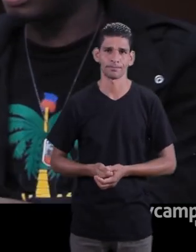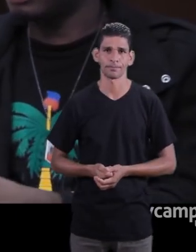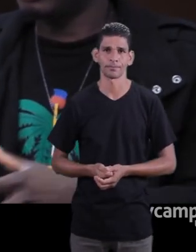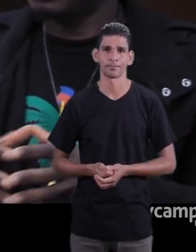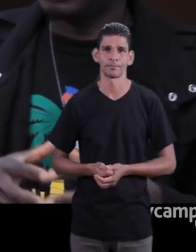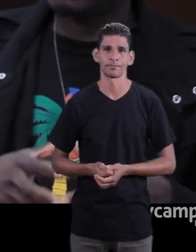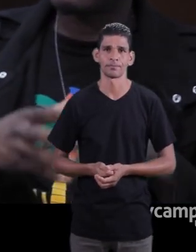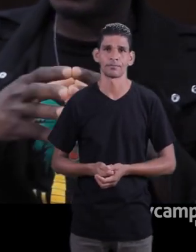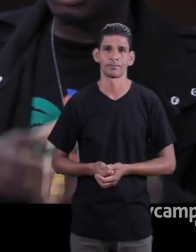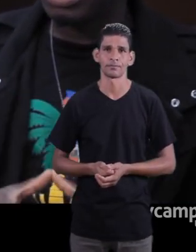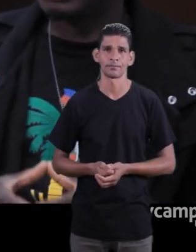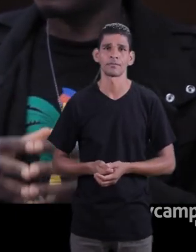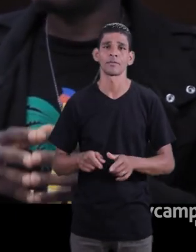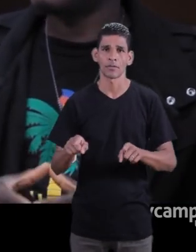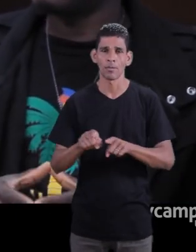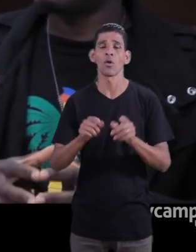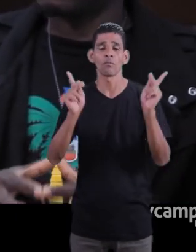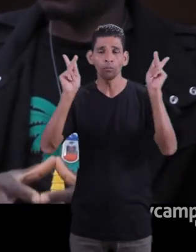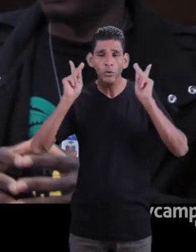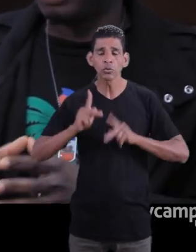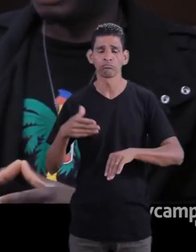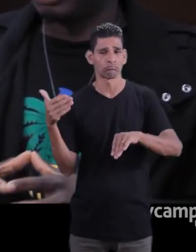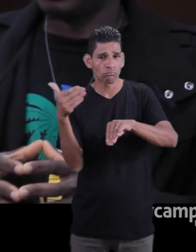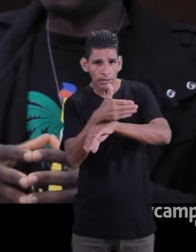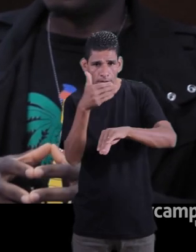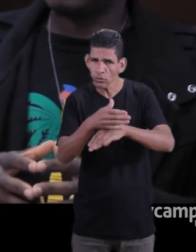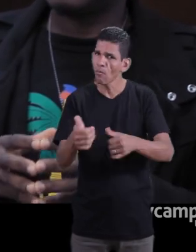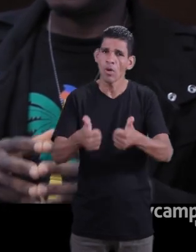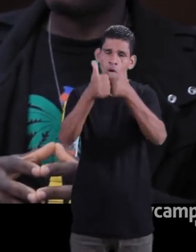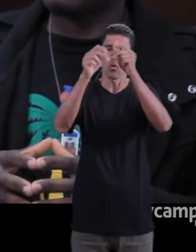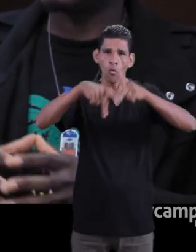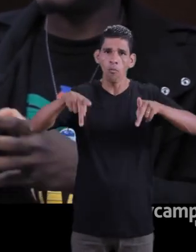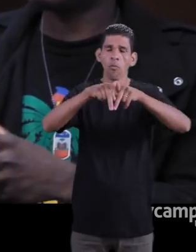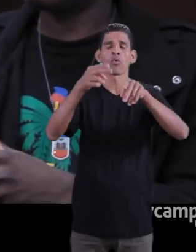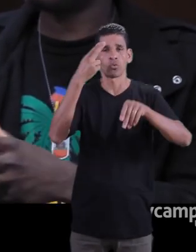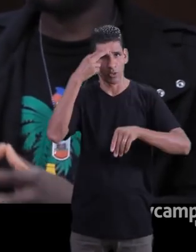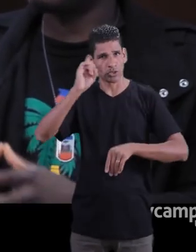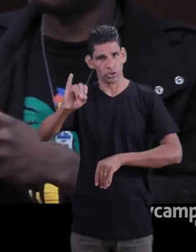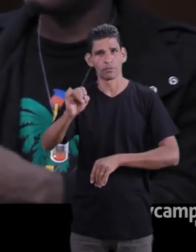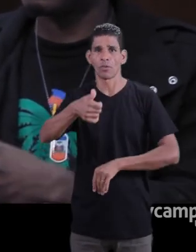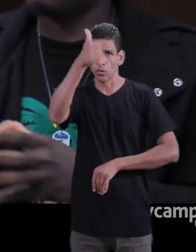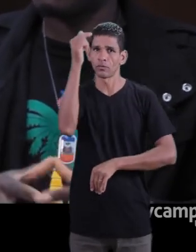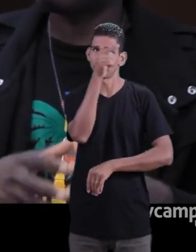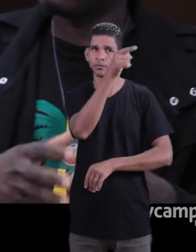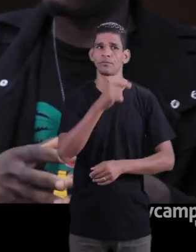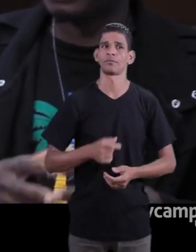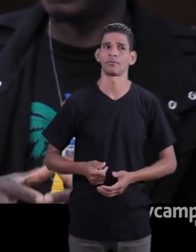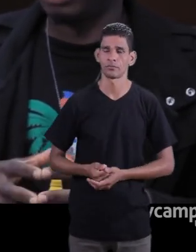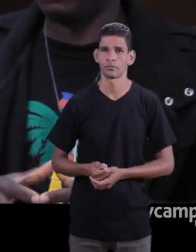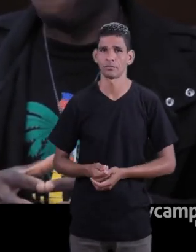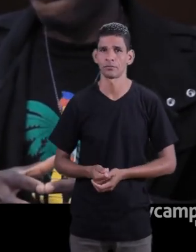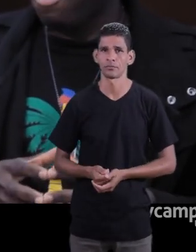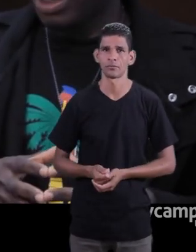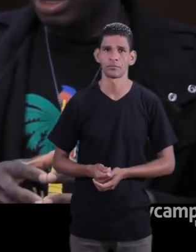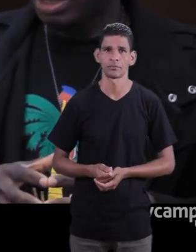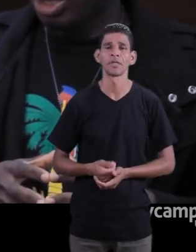melhorar na condição de saúde do nosso país, de dar um acesso melhor para o povo haitiano.